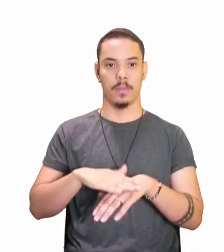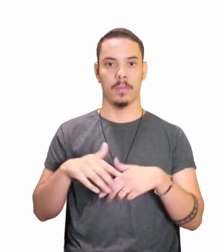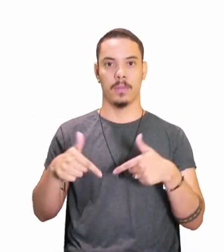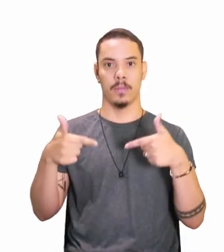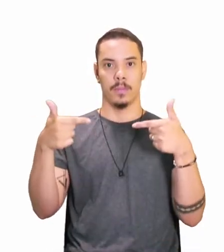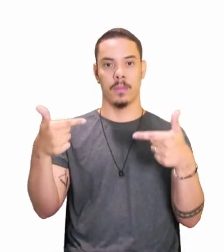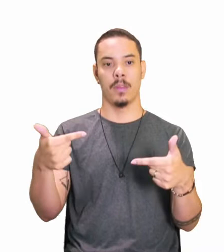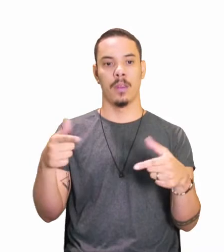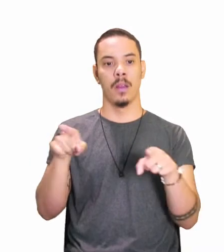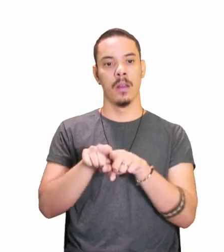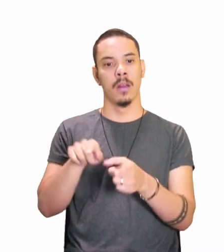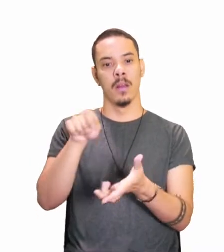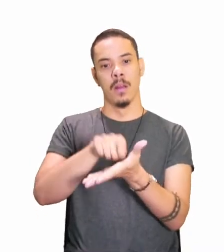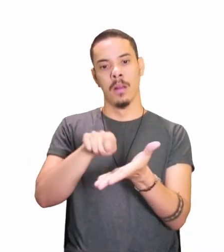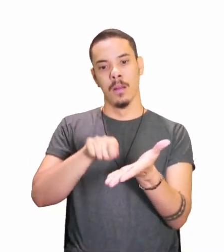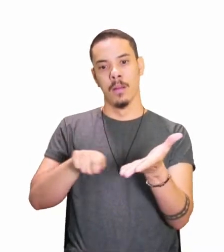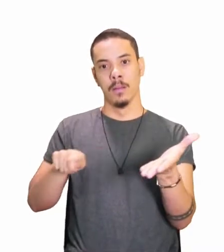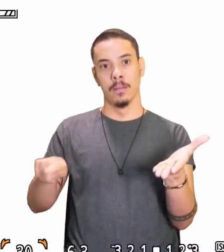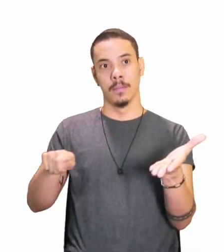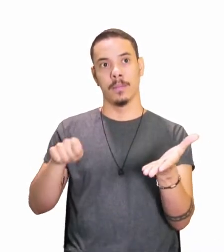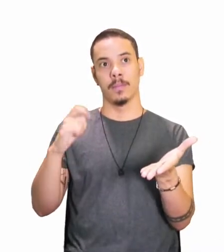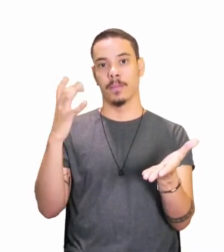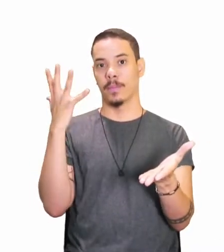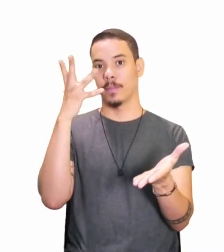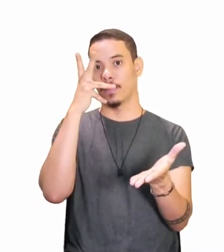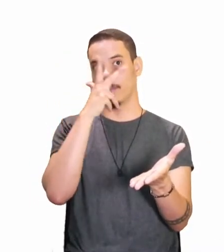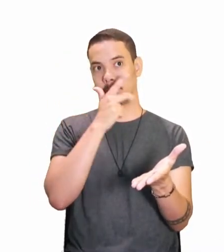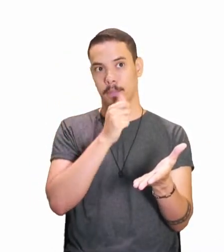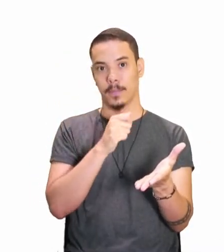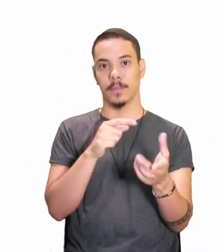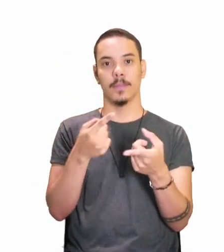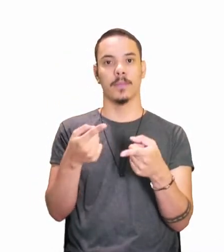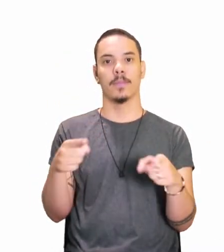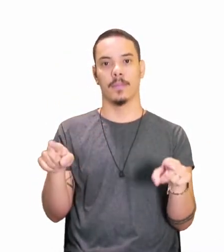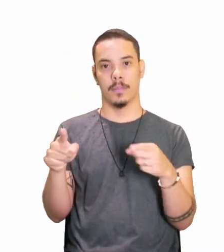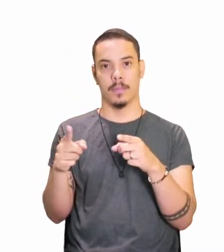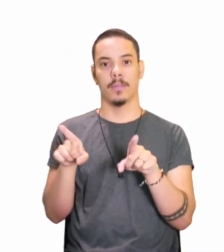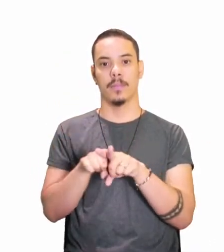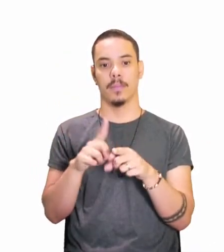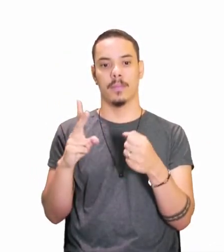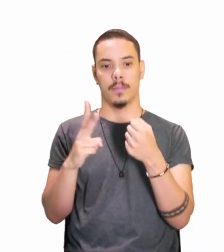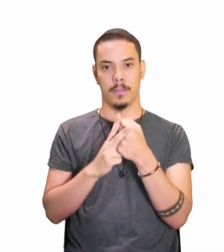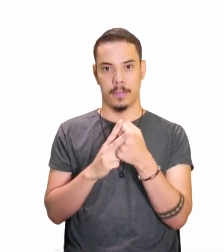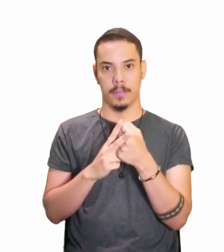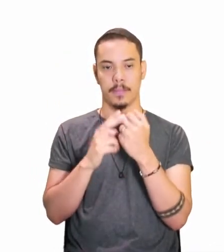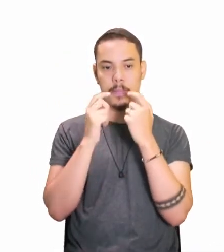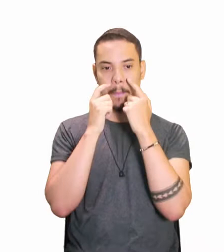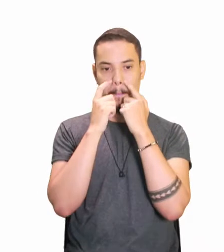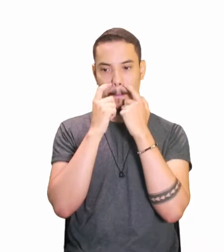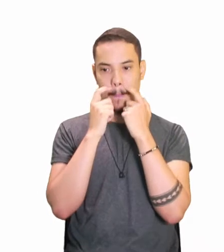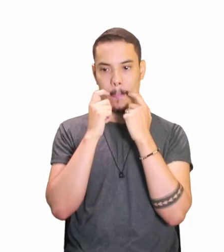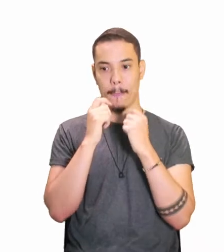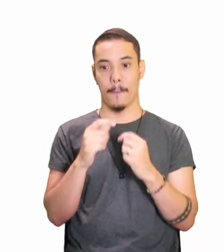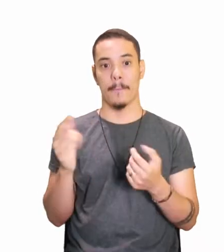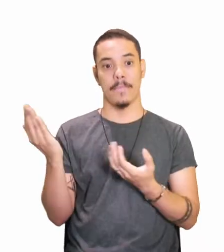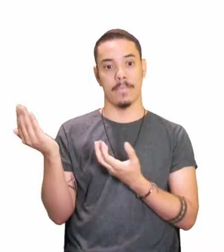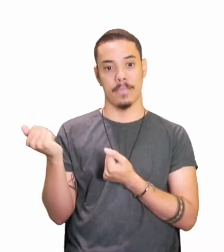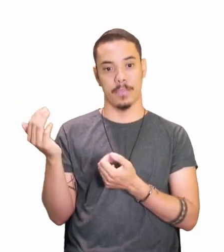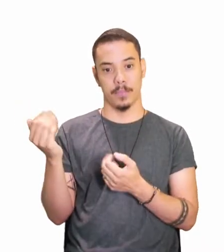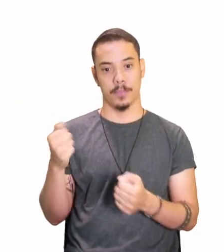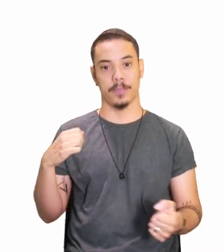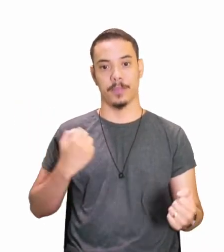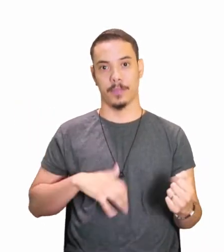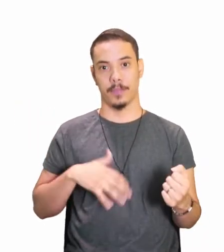Compusimos uma bela canção. Outro verbo aqui para você. E os jovens tocam